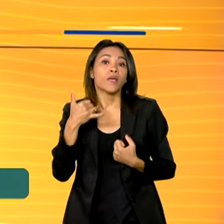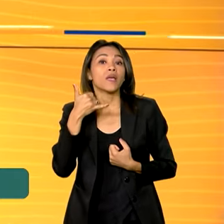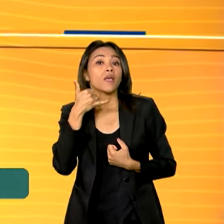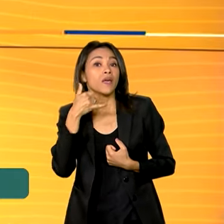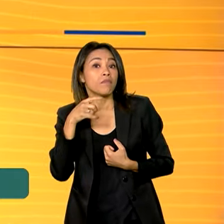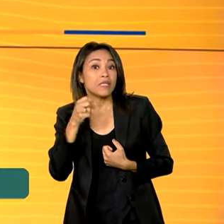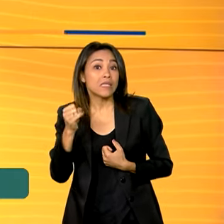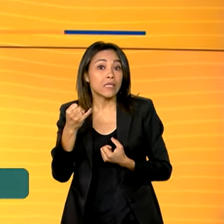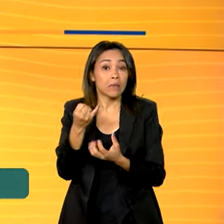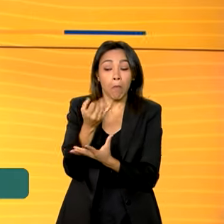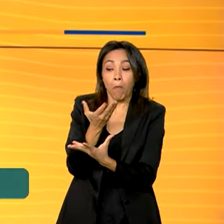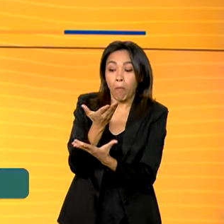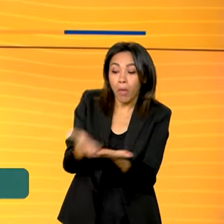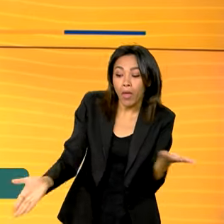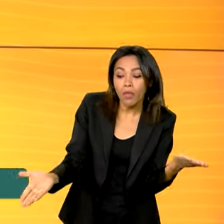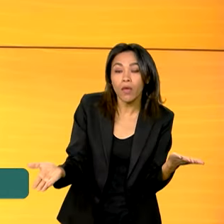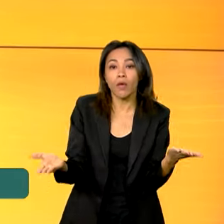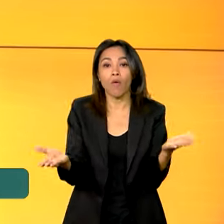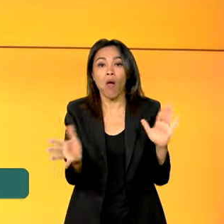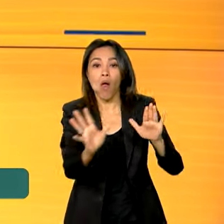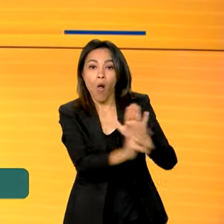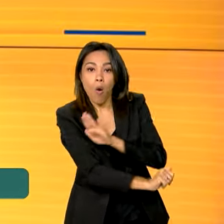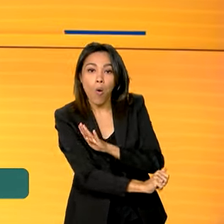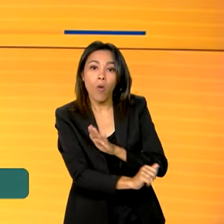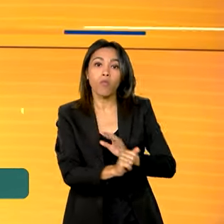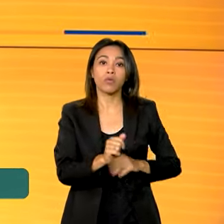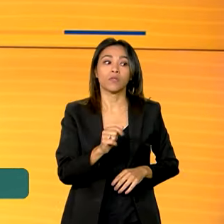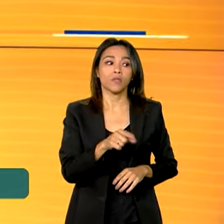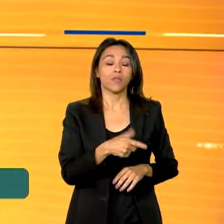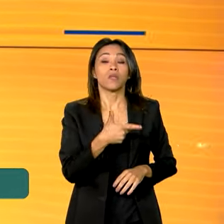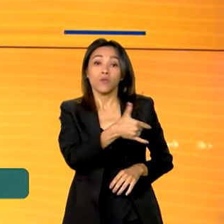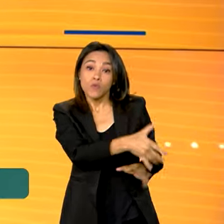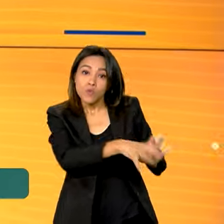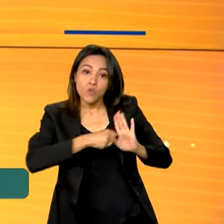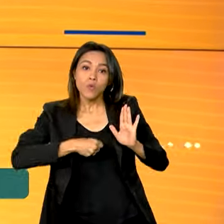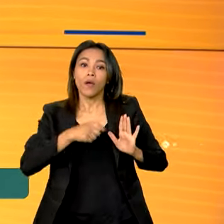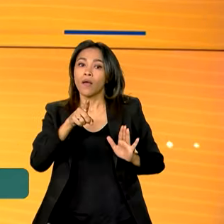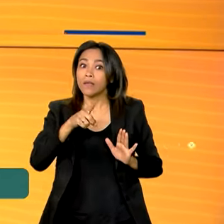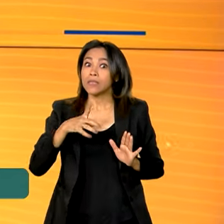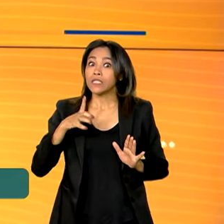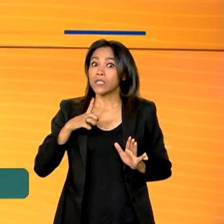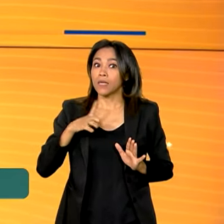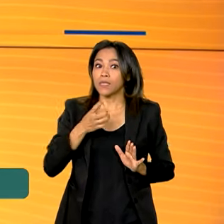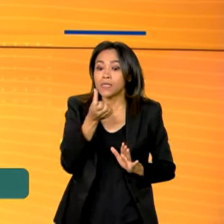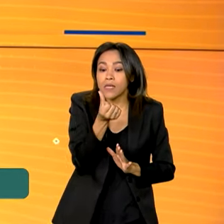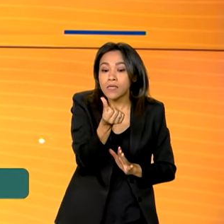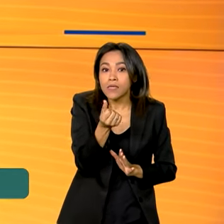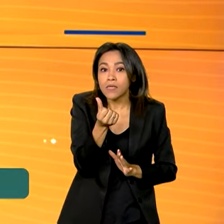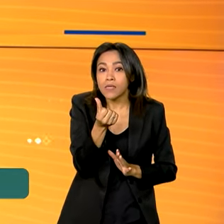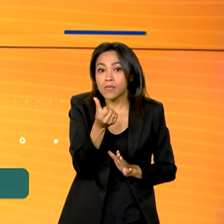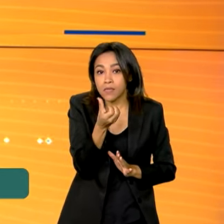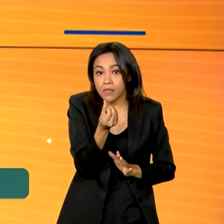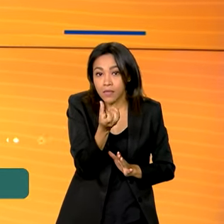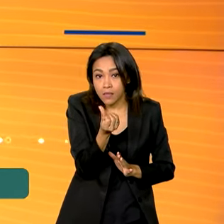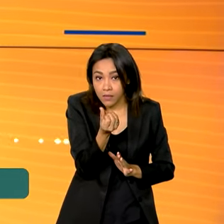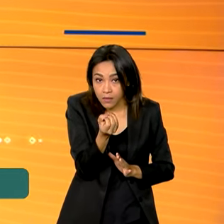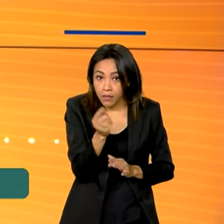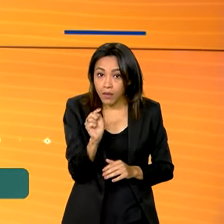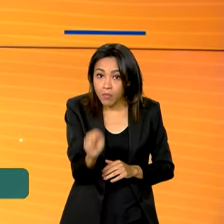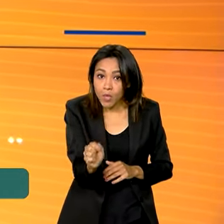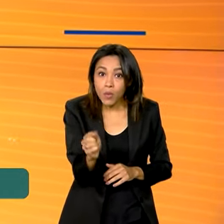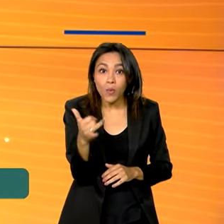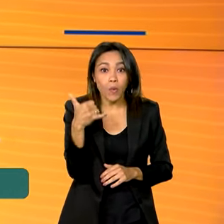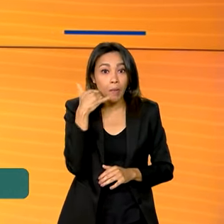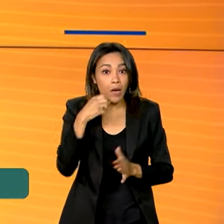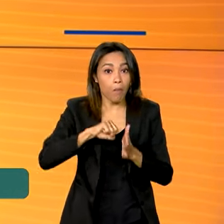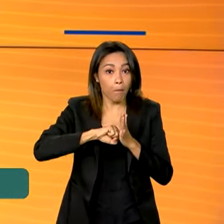caso de perda, roubo ou furto, alcançou a marca de 60 mil aparelhos bloqueados. E os alertas e